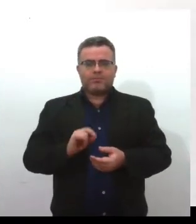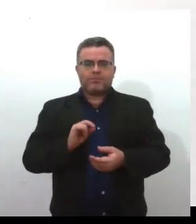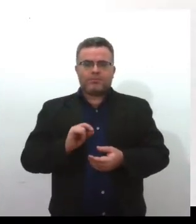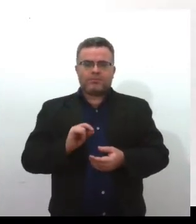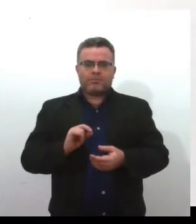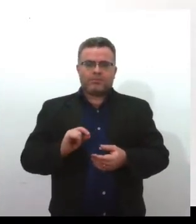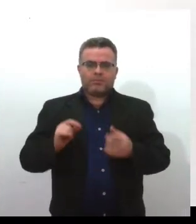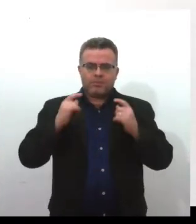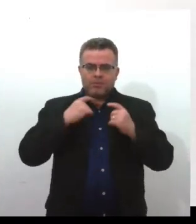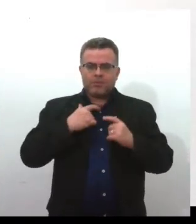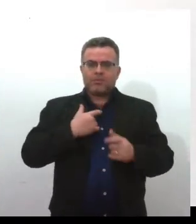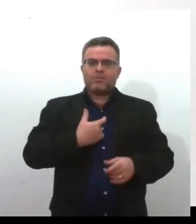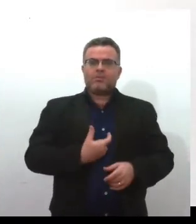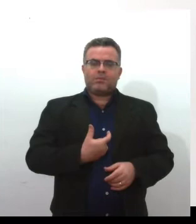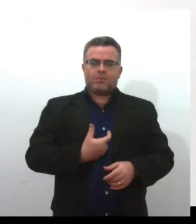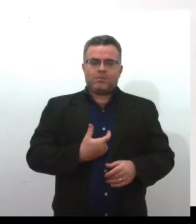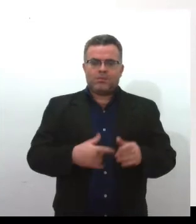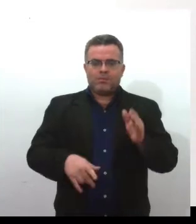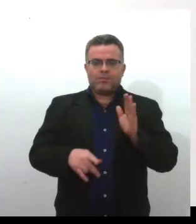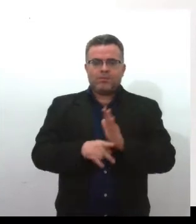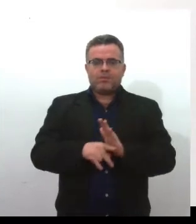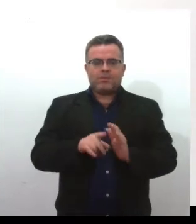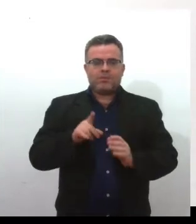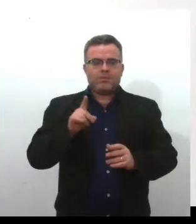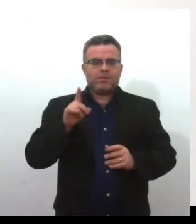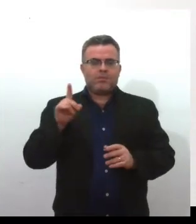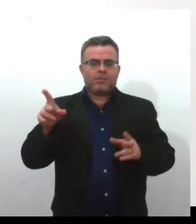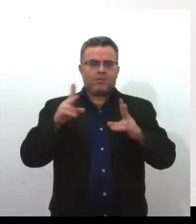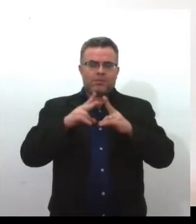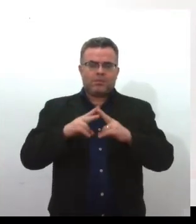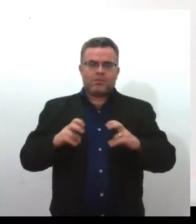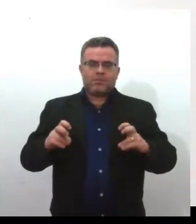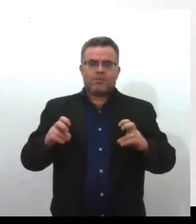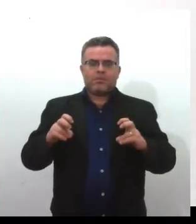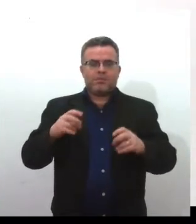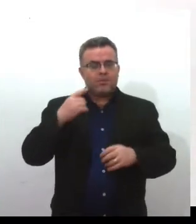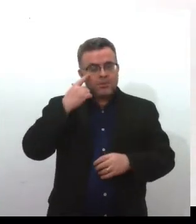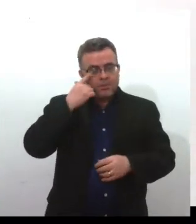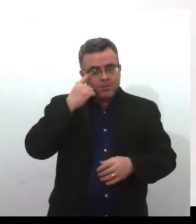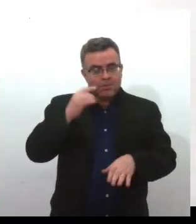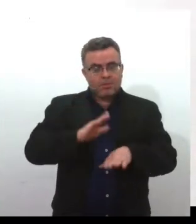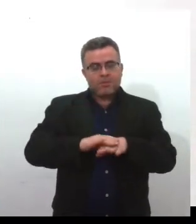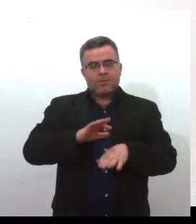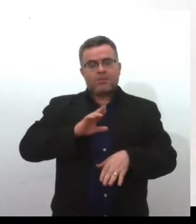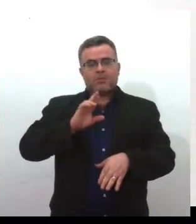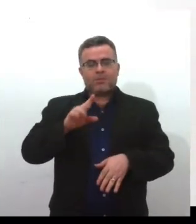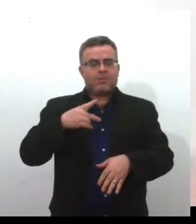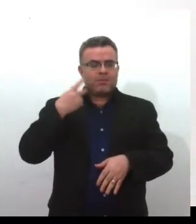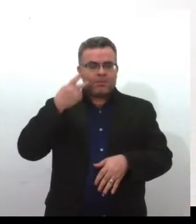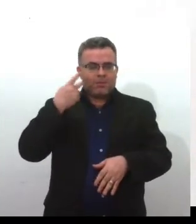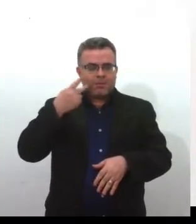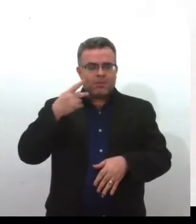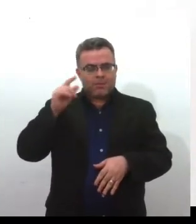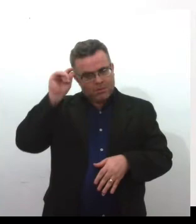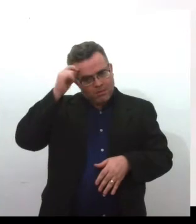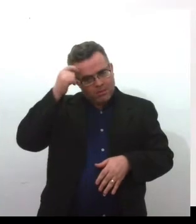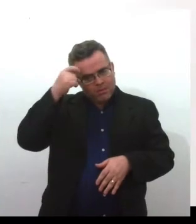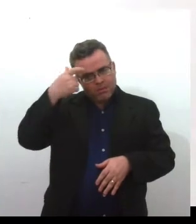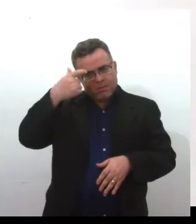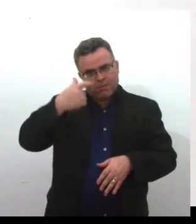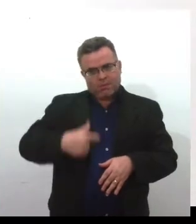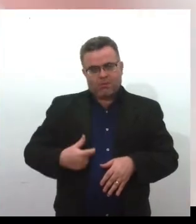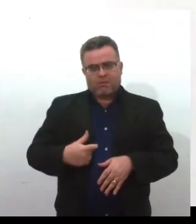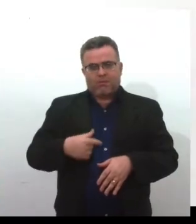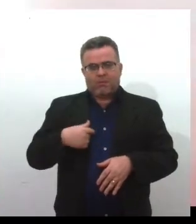também na Câmara de Vereadores de Florianópolis e de autoria de um vereador negro, do qual eu fui chefe de